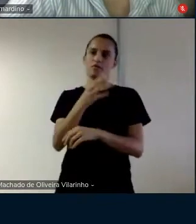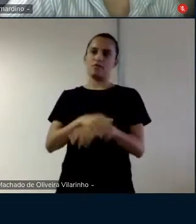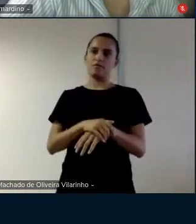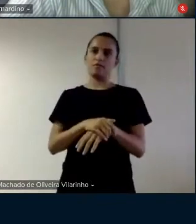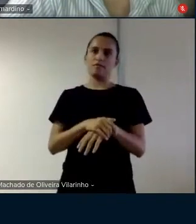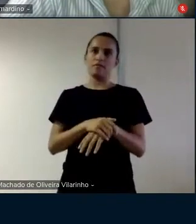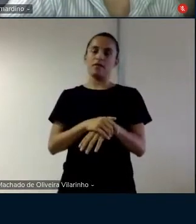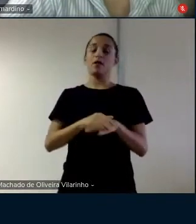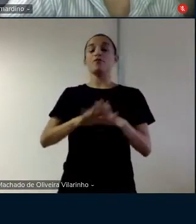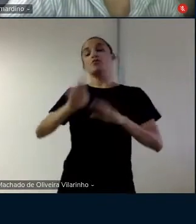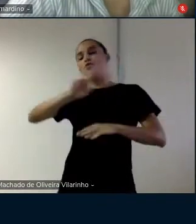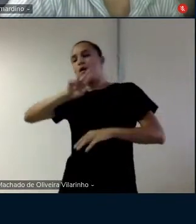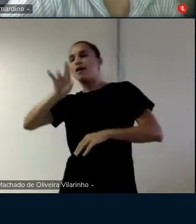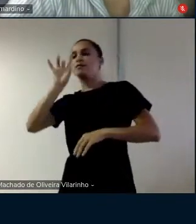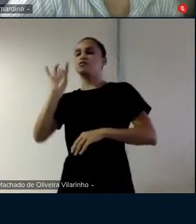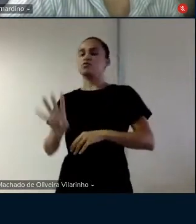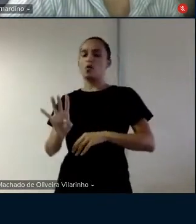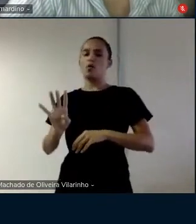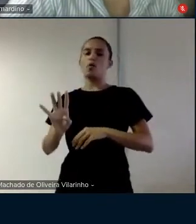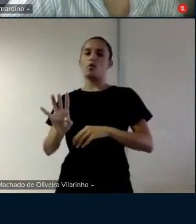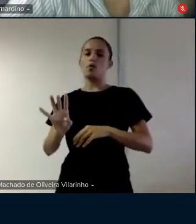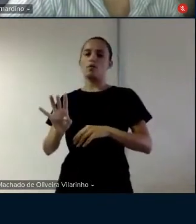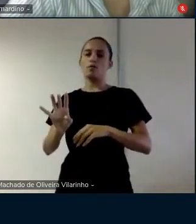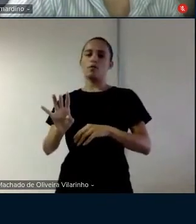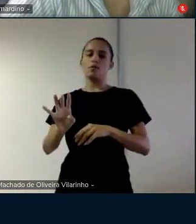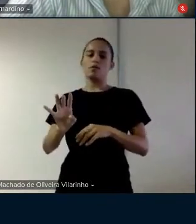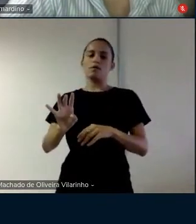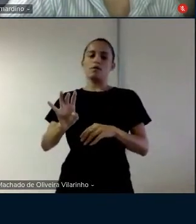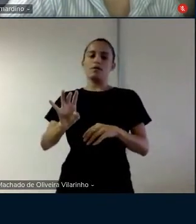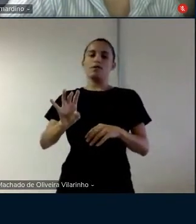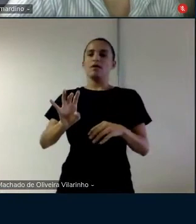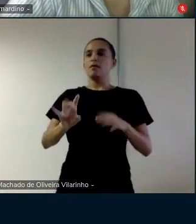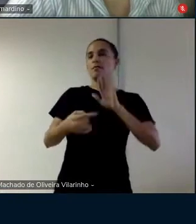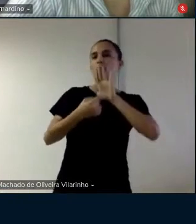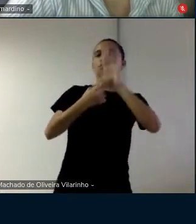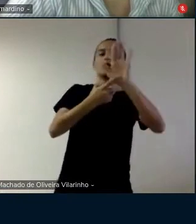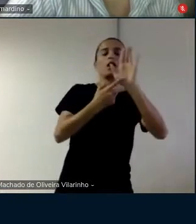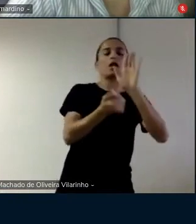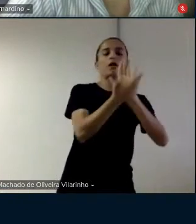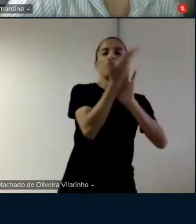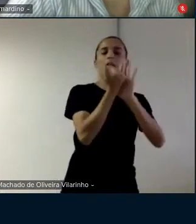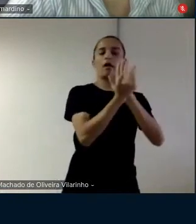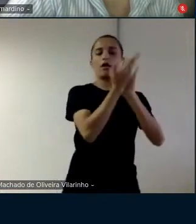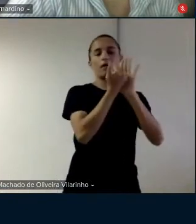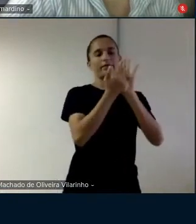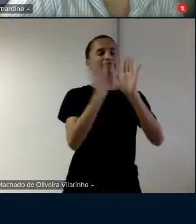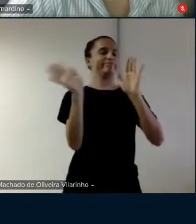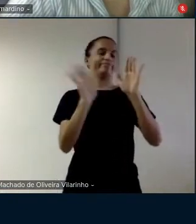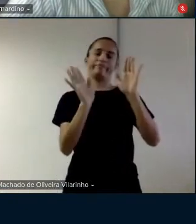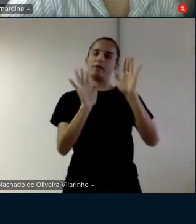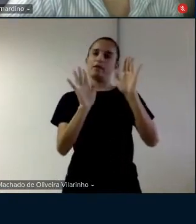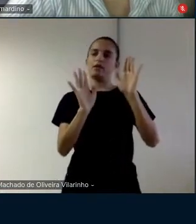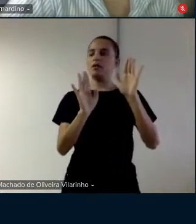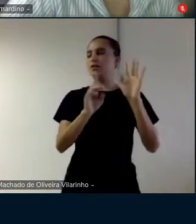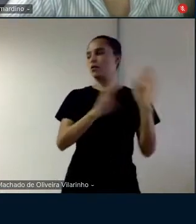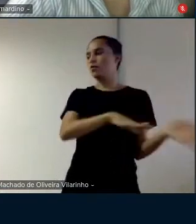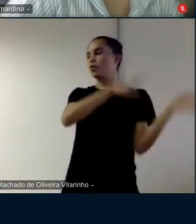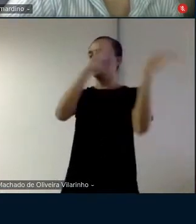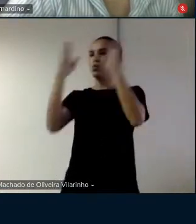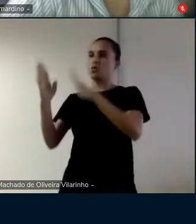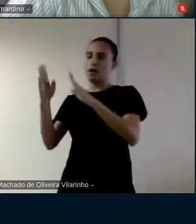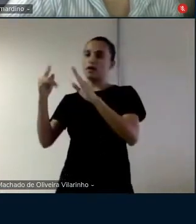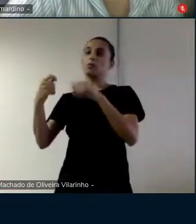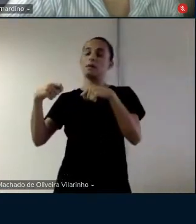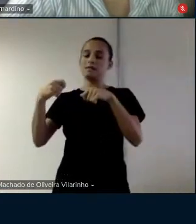então eu acho que não basta só você fazer uma ilustração da imagem e aí você do outro lado